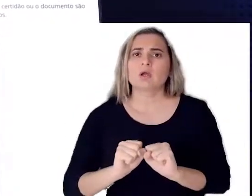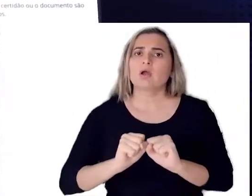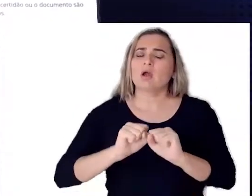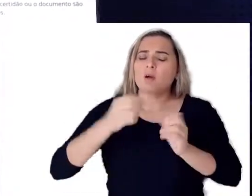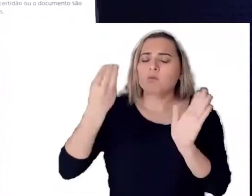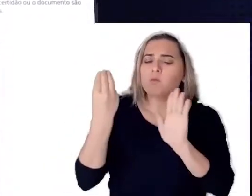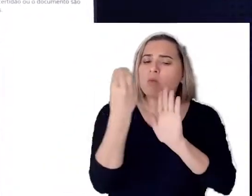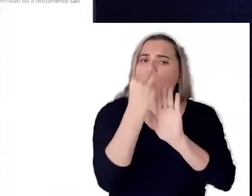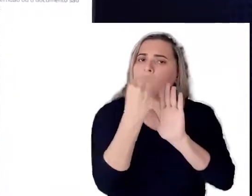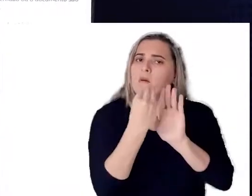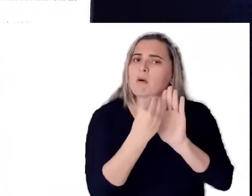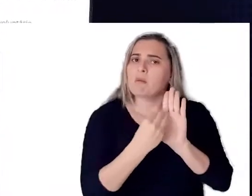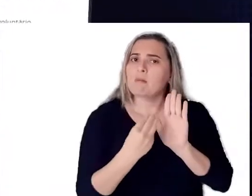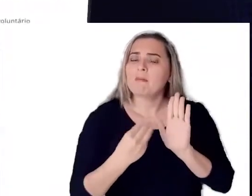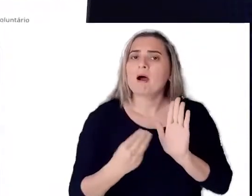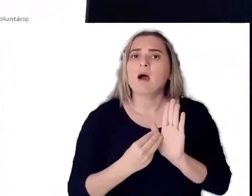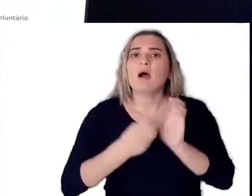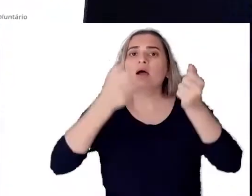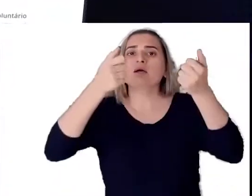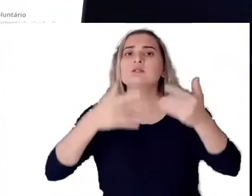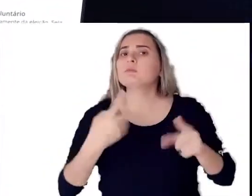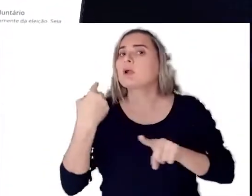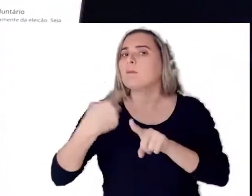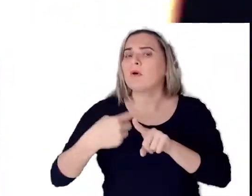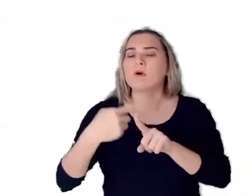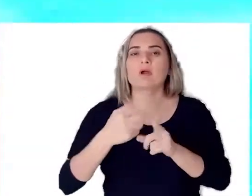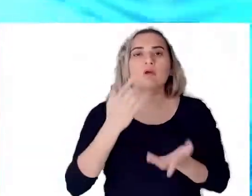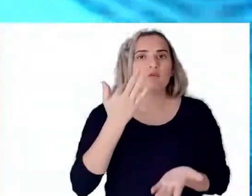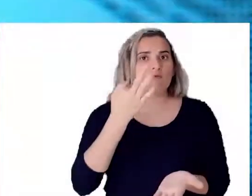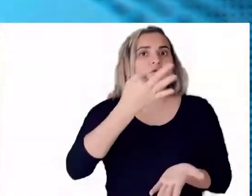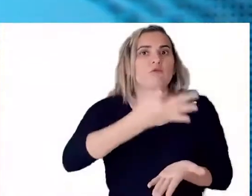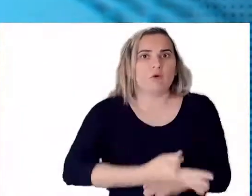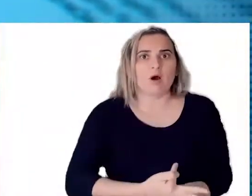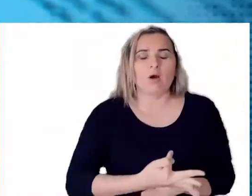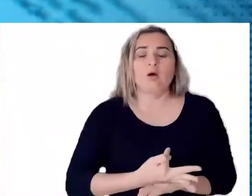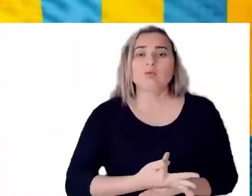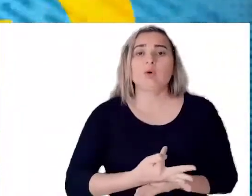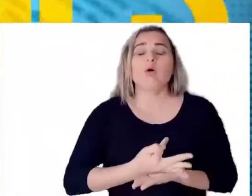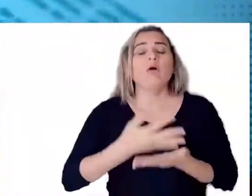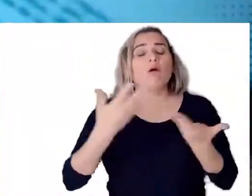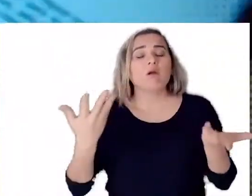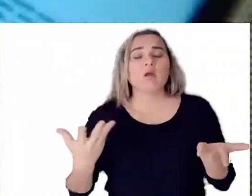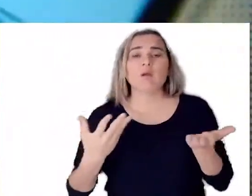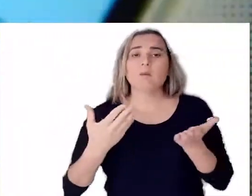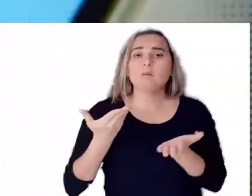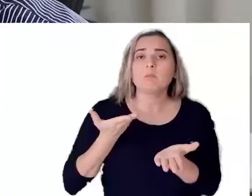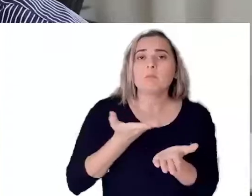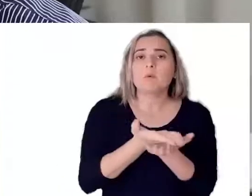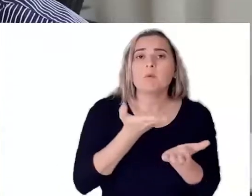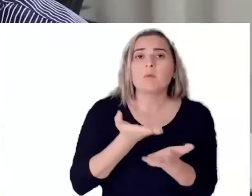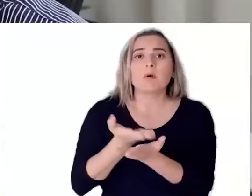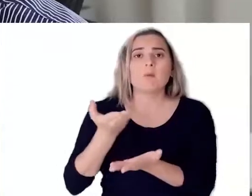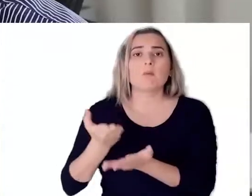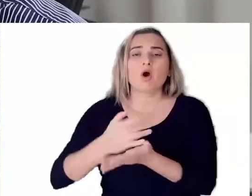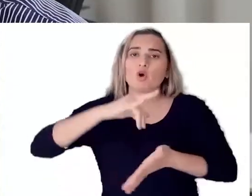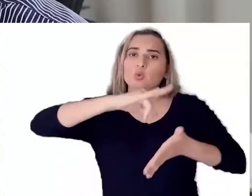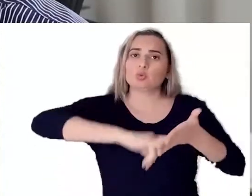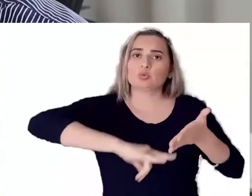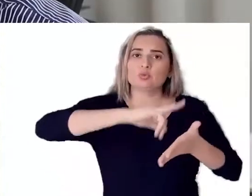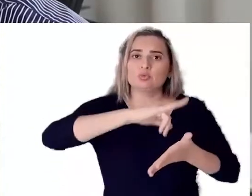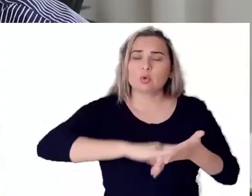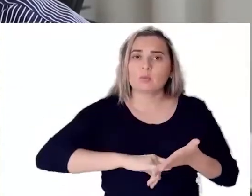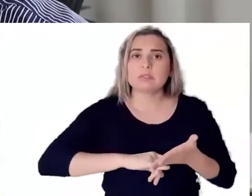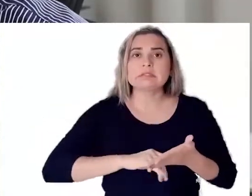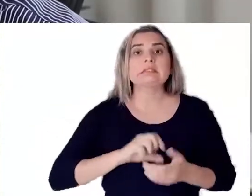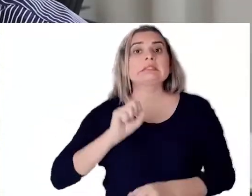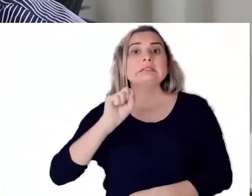informar os dados pessoais, declarar o motivo da ausência às urnas e anexar os documentos que comprovem a falta. Se o eleitor tiver justificado